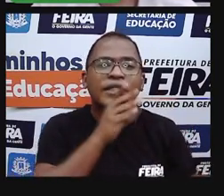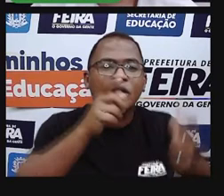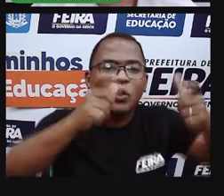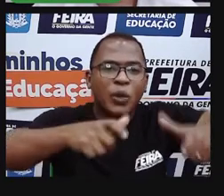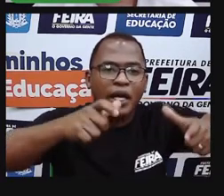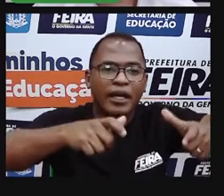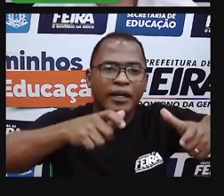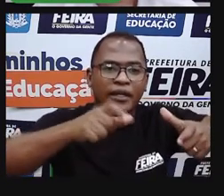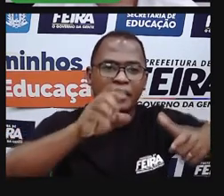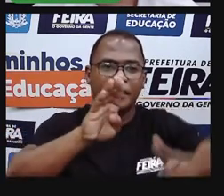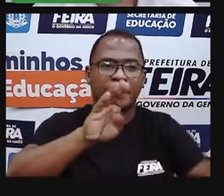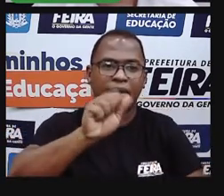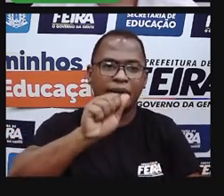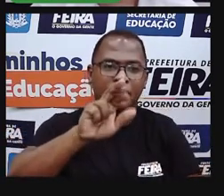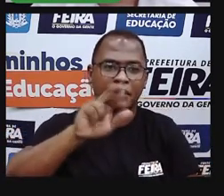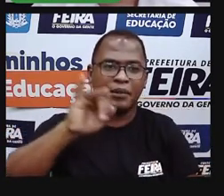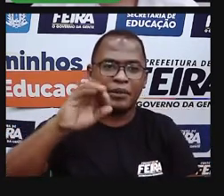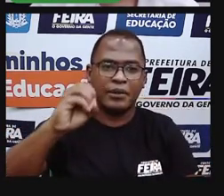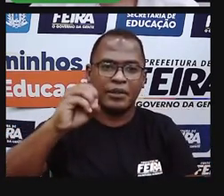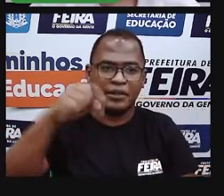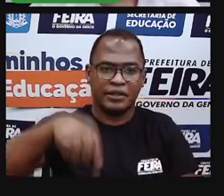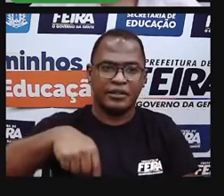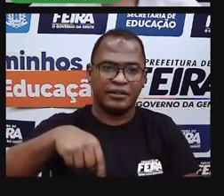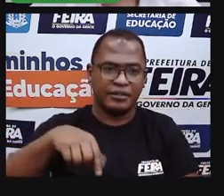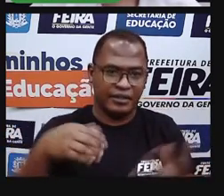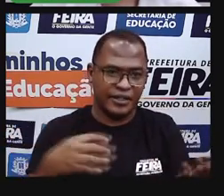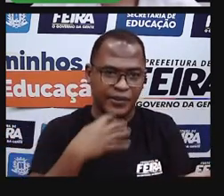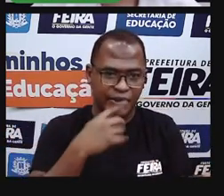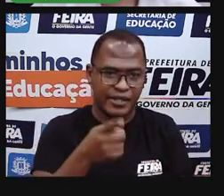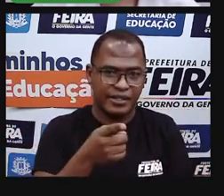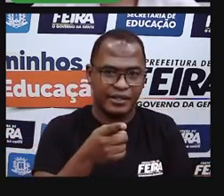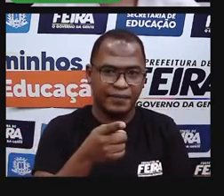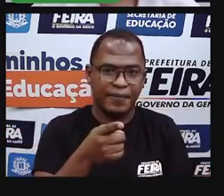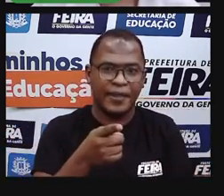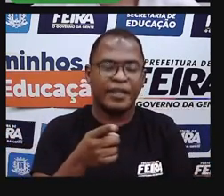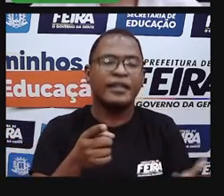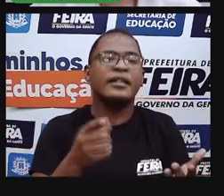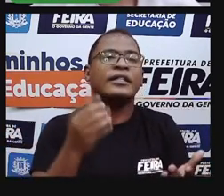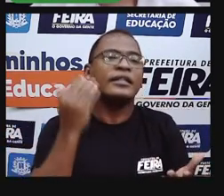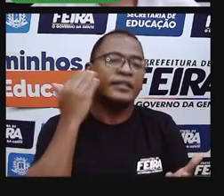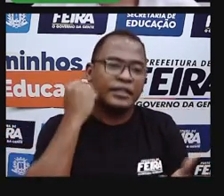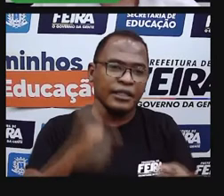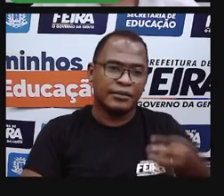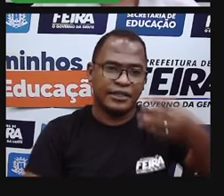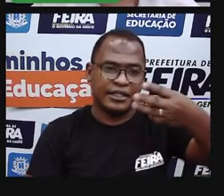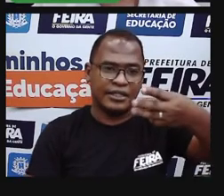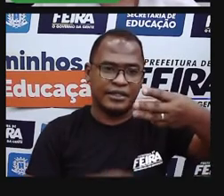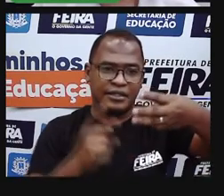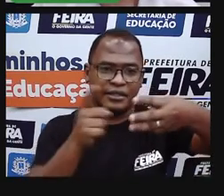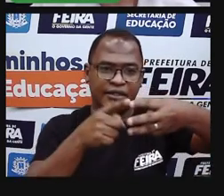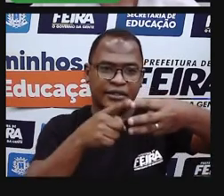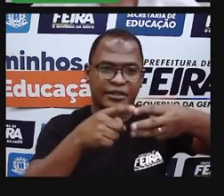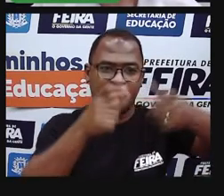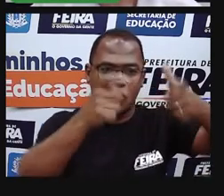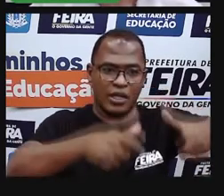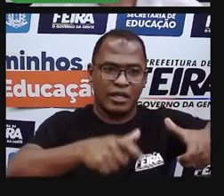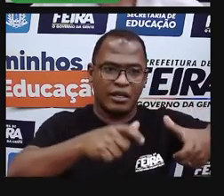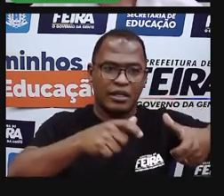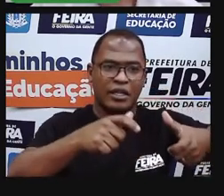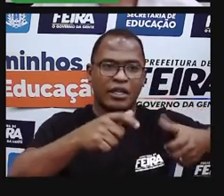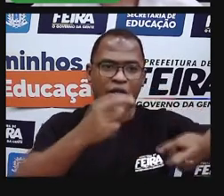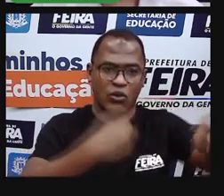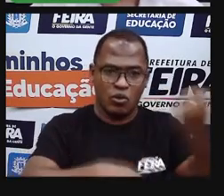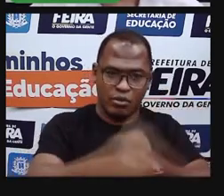e eu quero saber se você sabe diferenciar um bairro residencial, um bairro comercial, e um